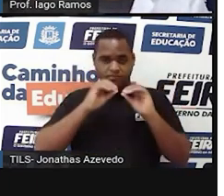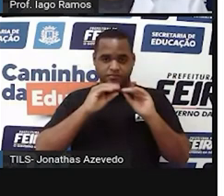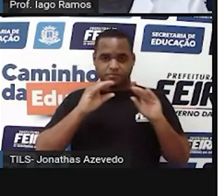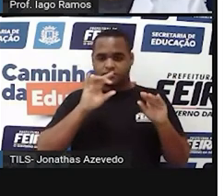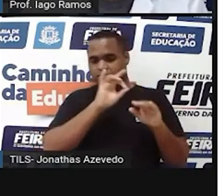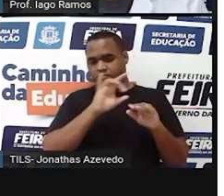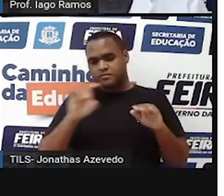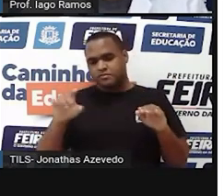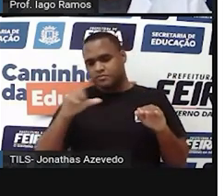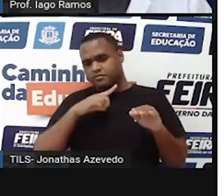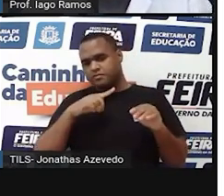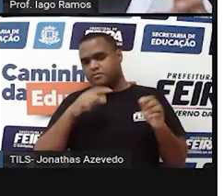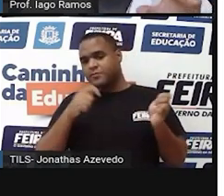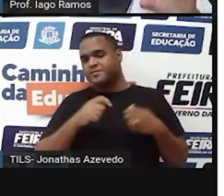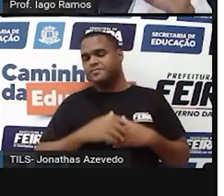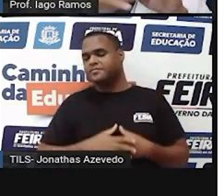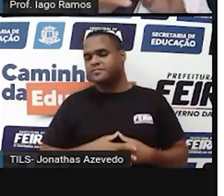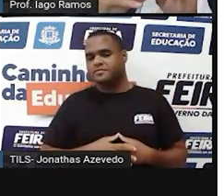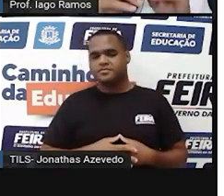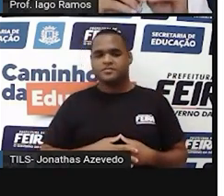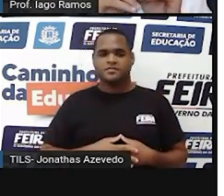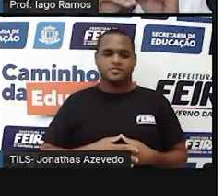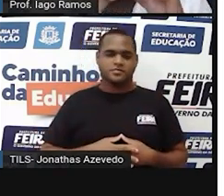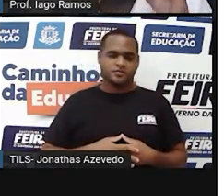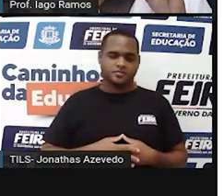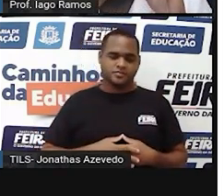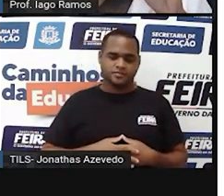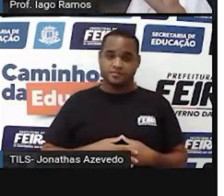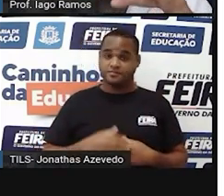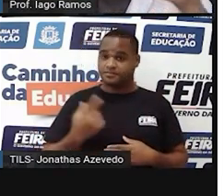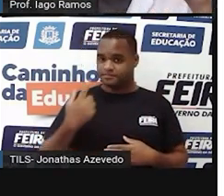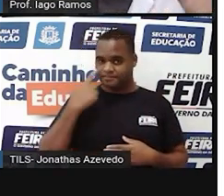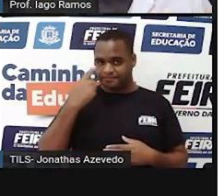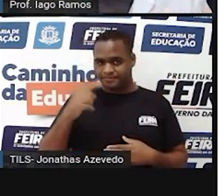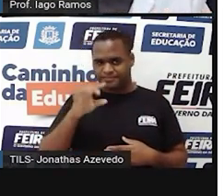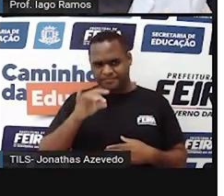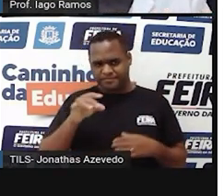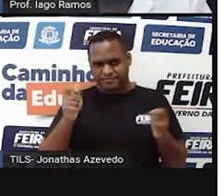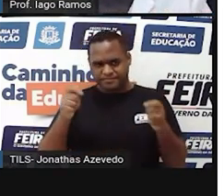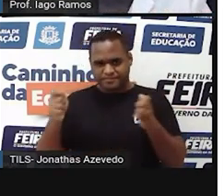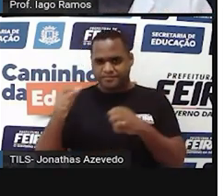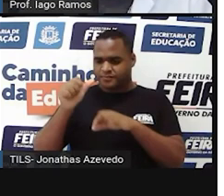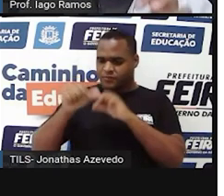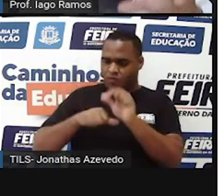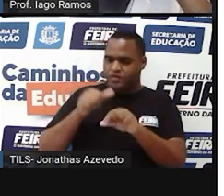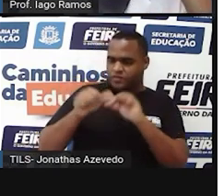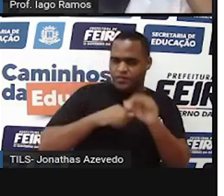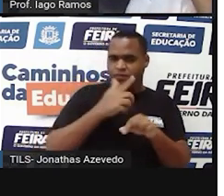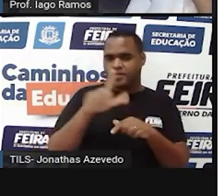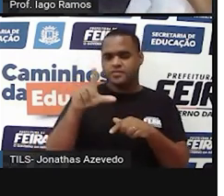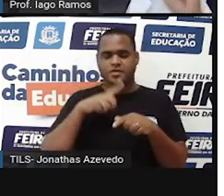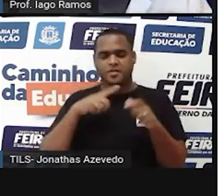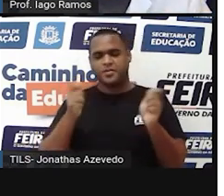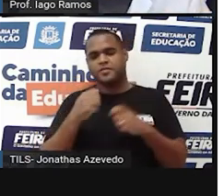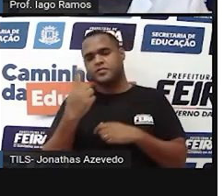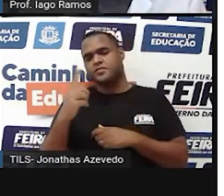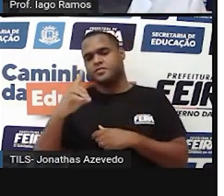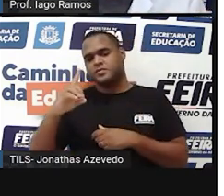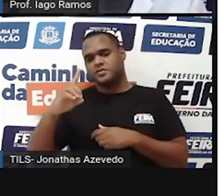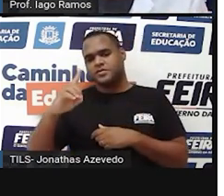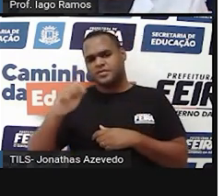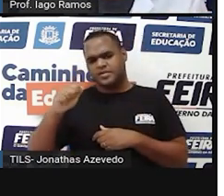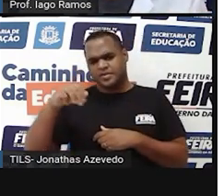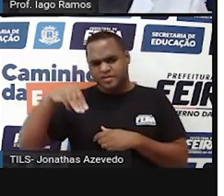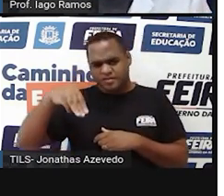detalhe. Porque de uma unidade de volume, dá para mudar para outras. Eu posso pegar algo que está em decímetro